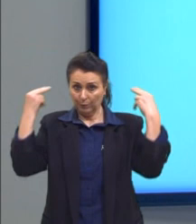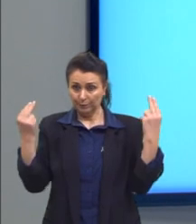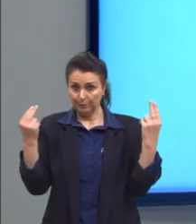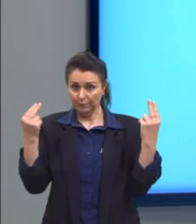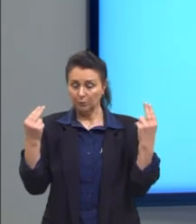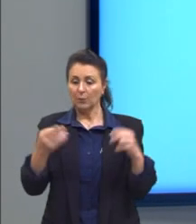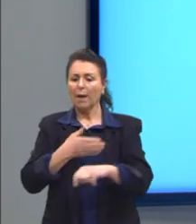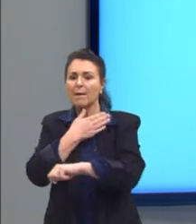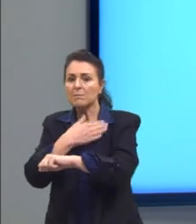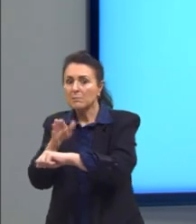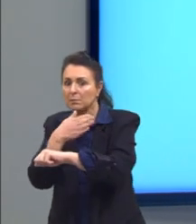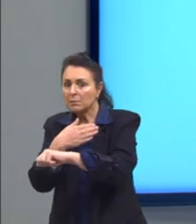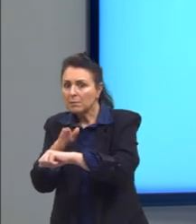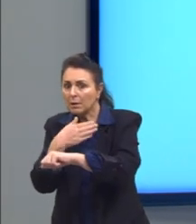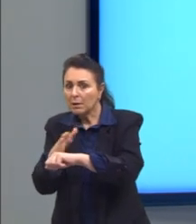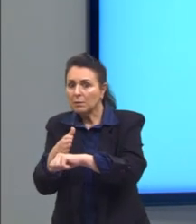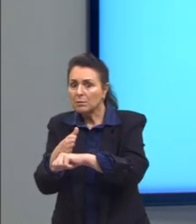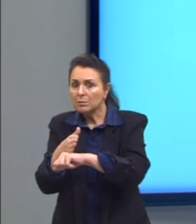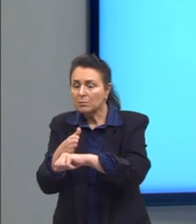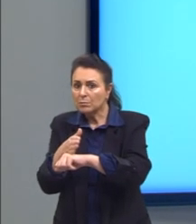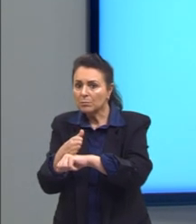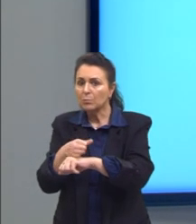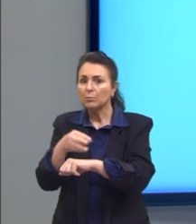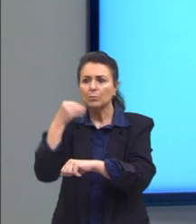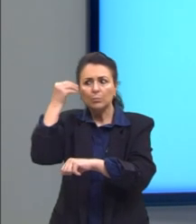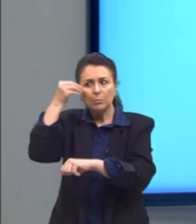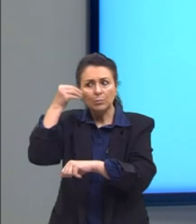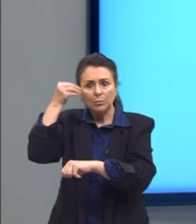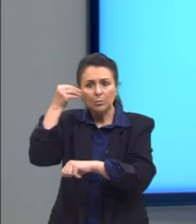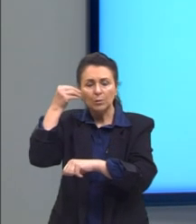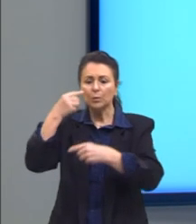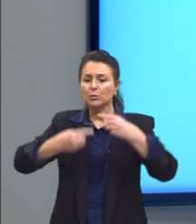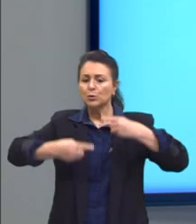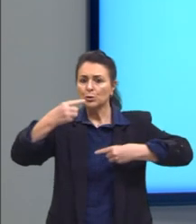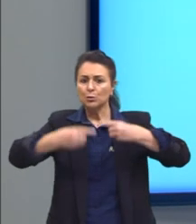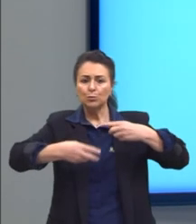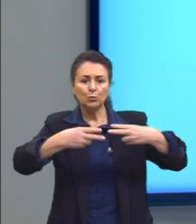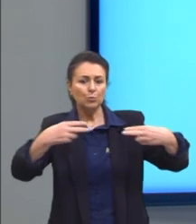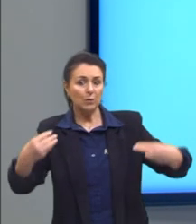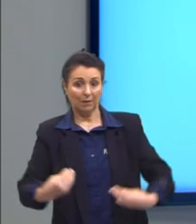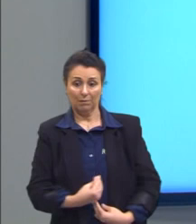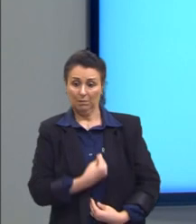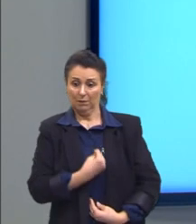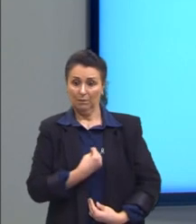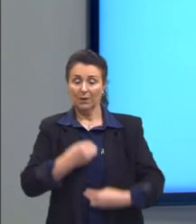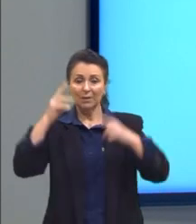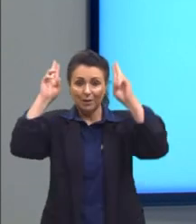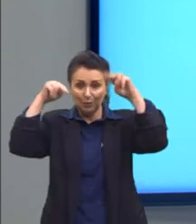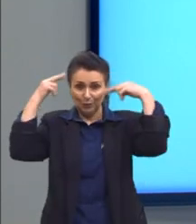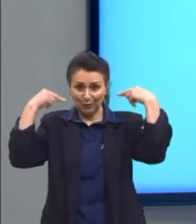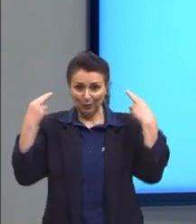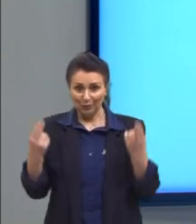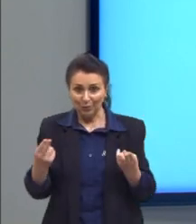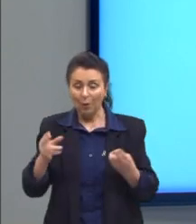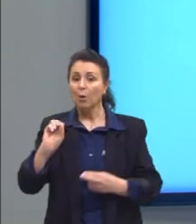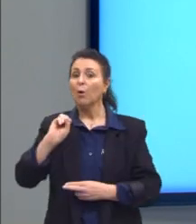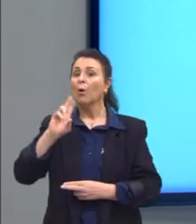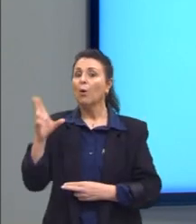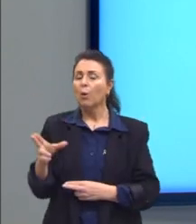Ensaístico, ou um ensaio, já que discute fatos da vida de Isaac Newton. Ou